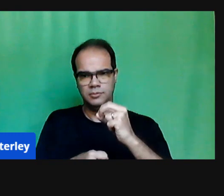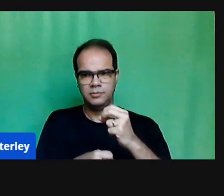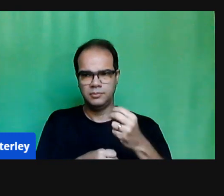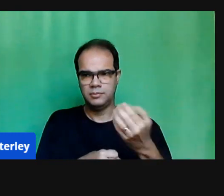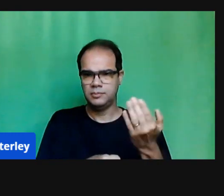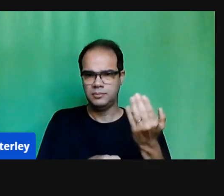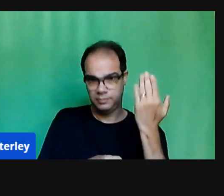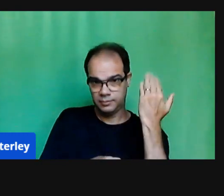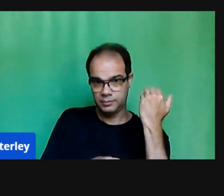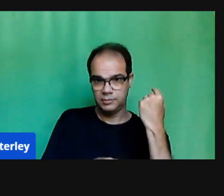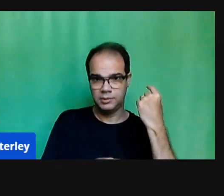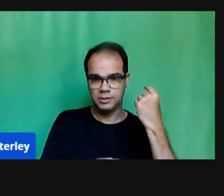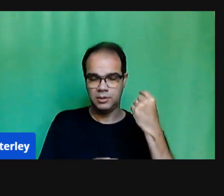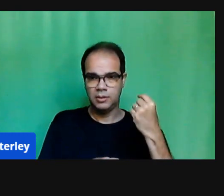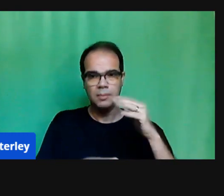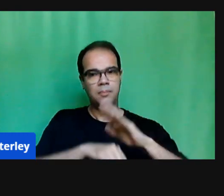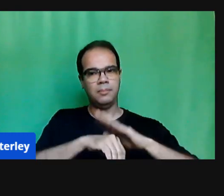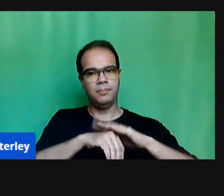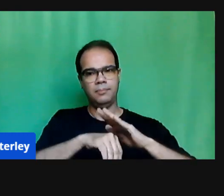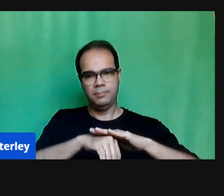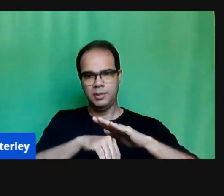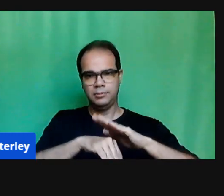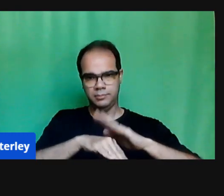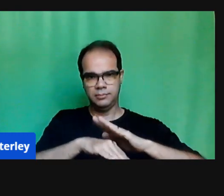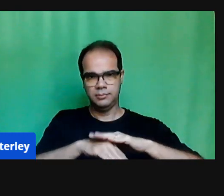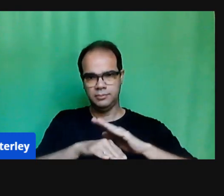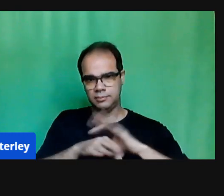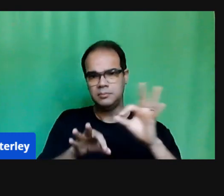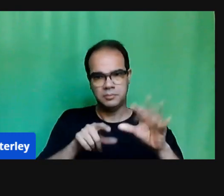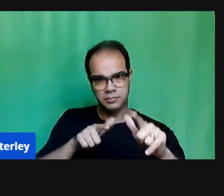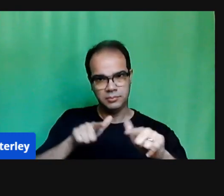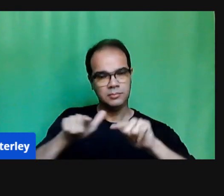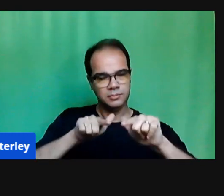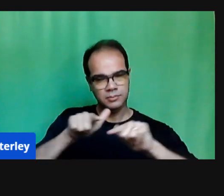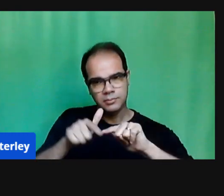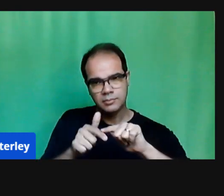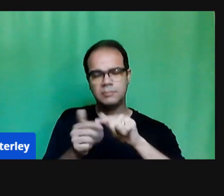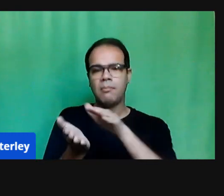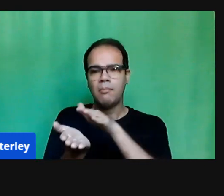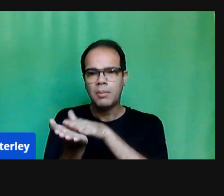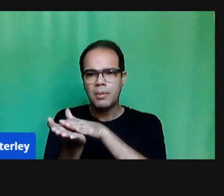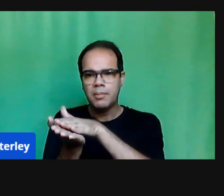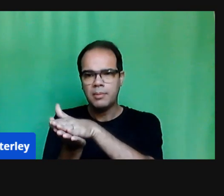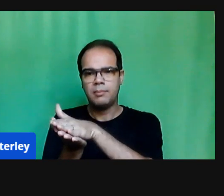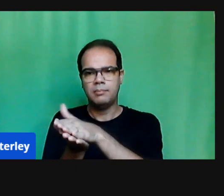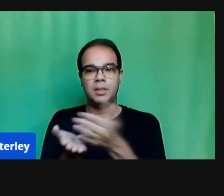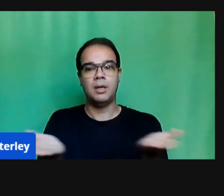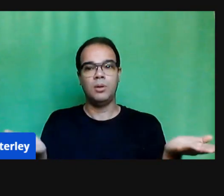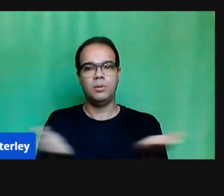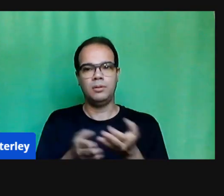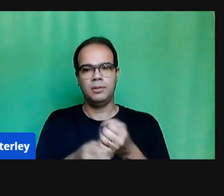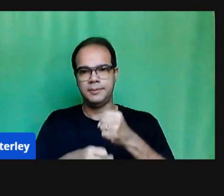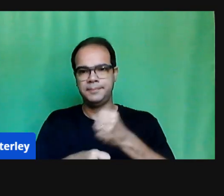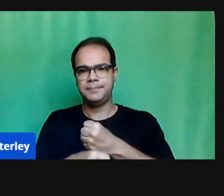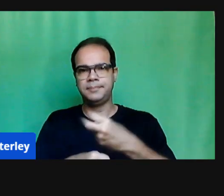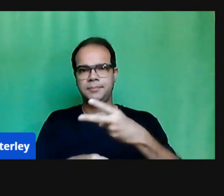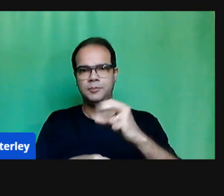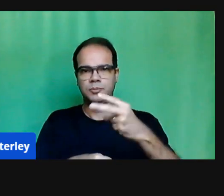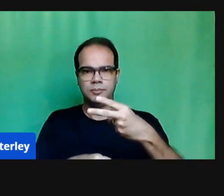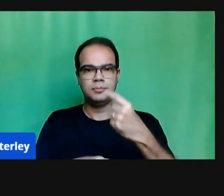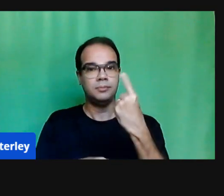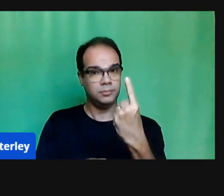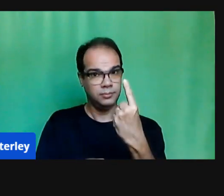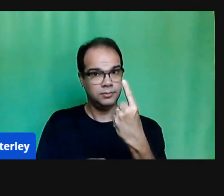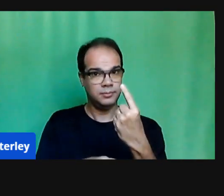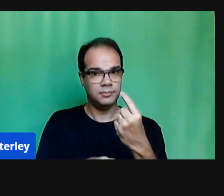impressão, agora nós estamos nesse processo onde a SEMED está fazendo esse trabalho, e nós fazemos